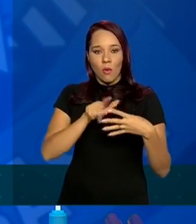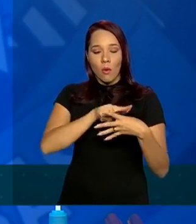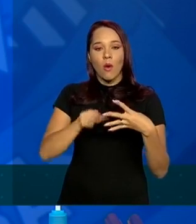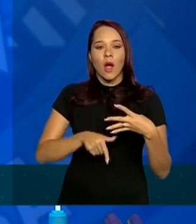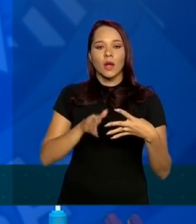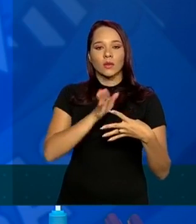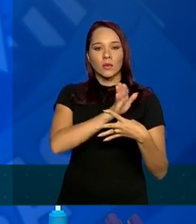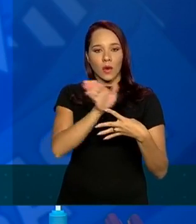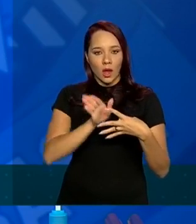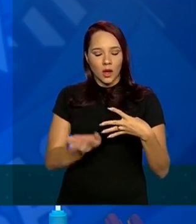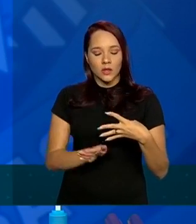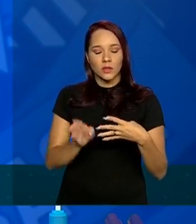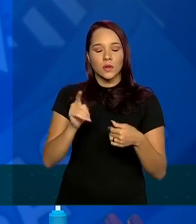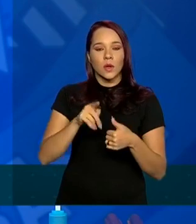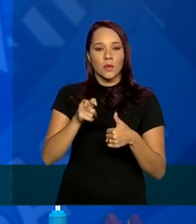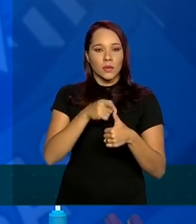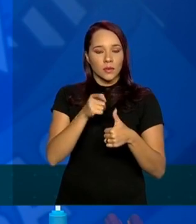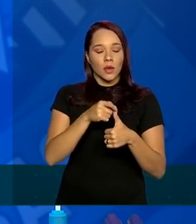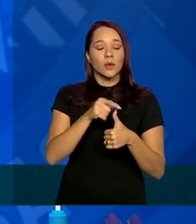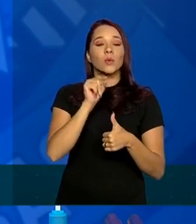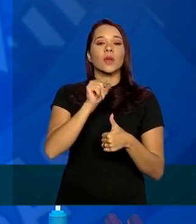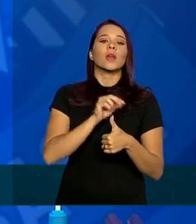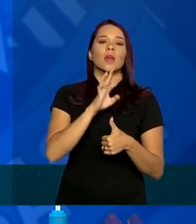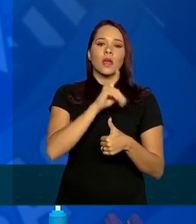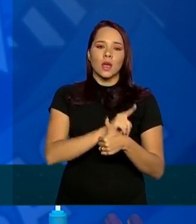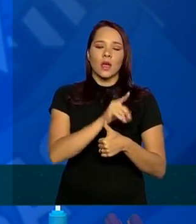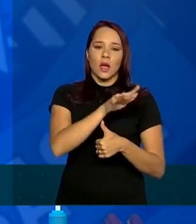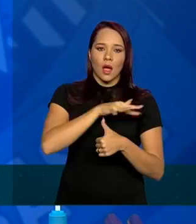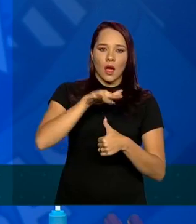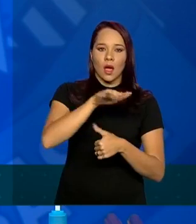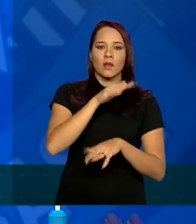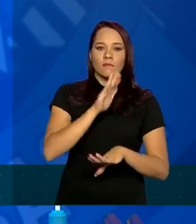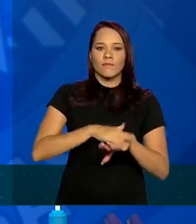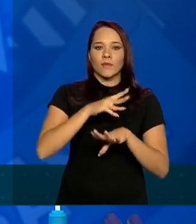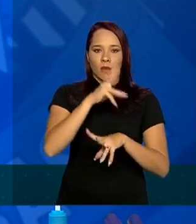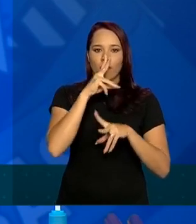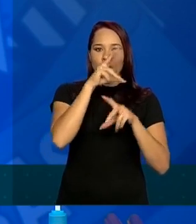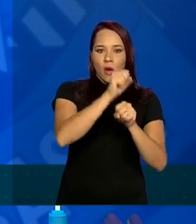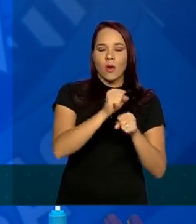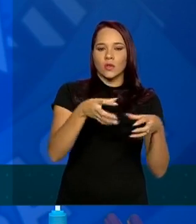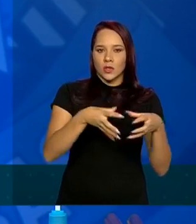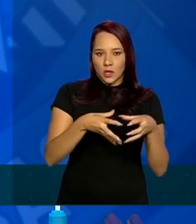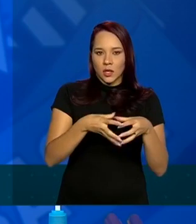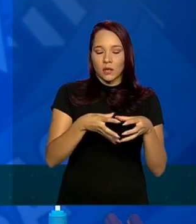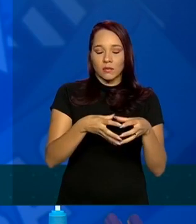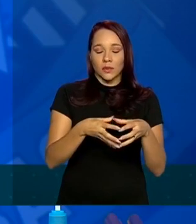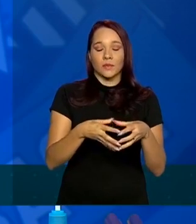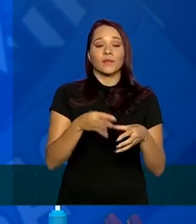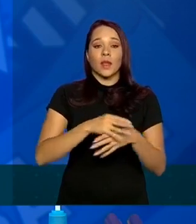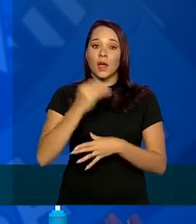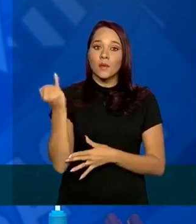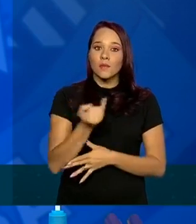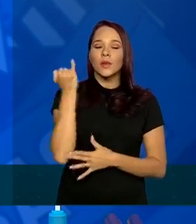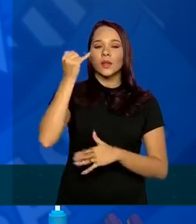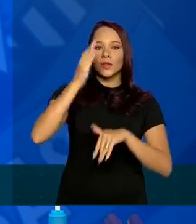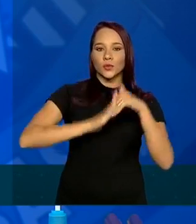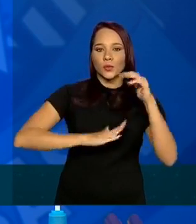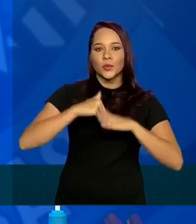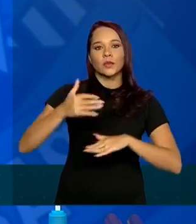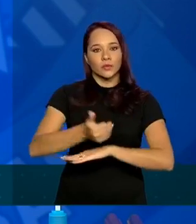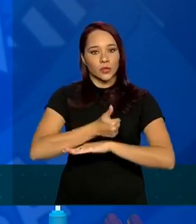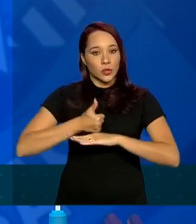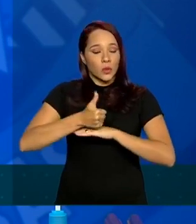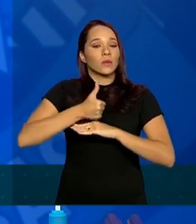primeiro eixo, o fortalecimento das equipes. A importância do profissional